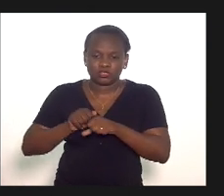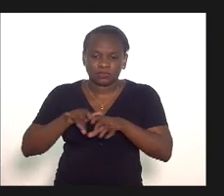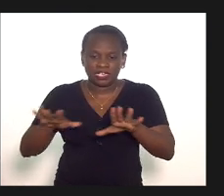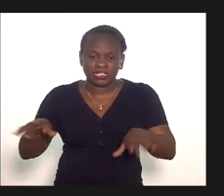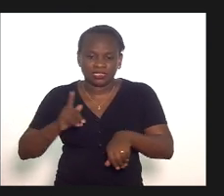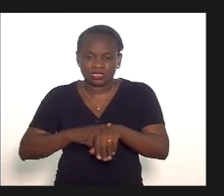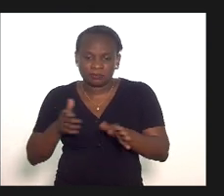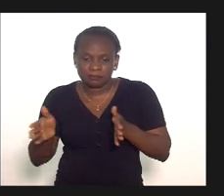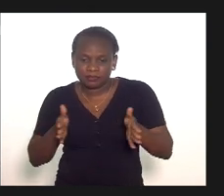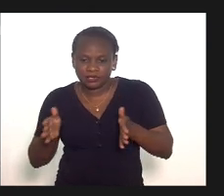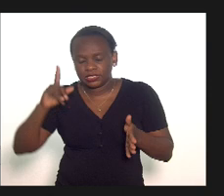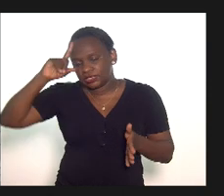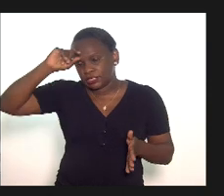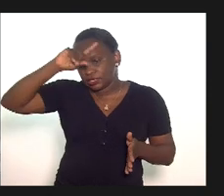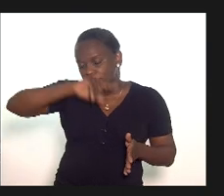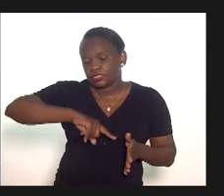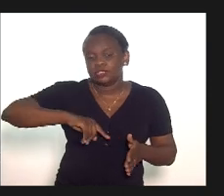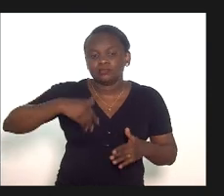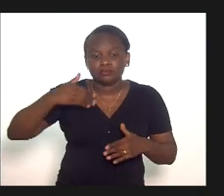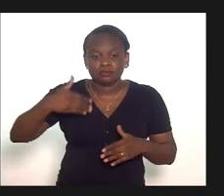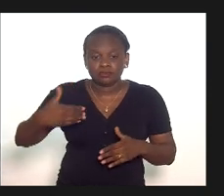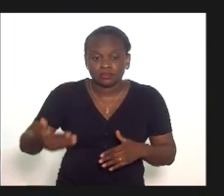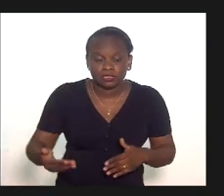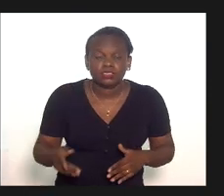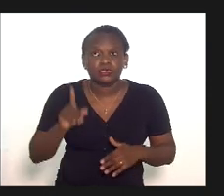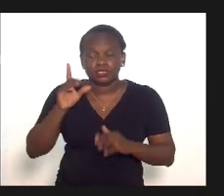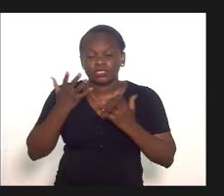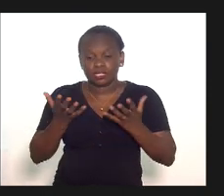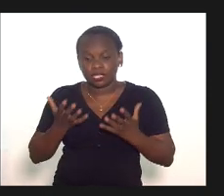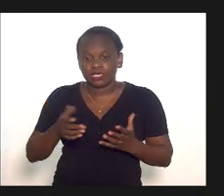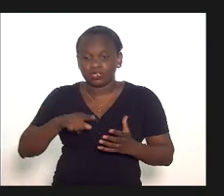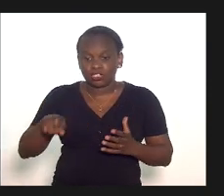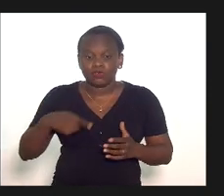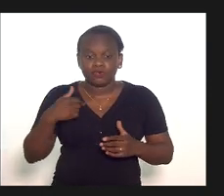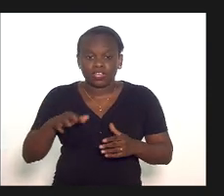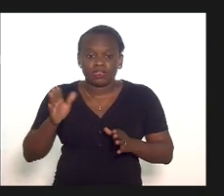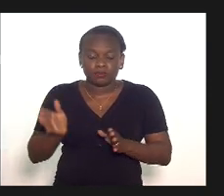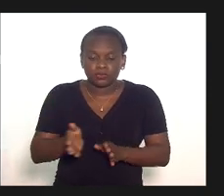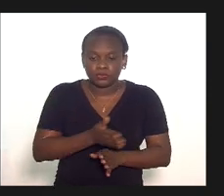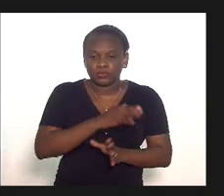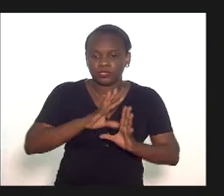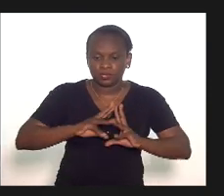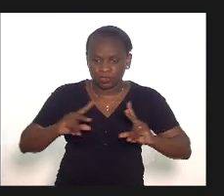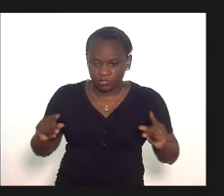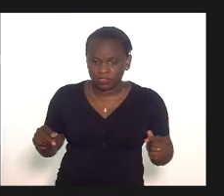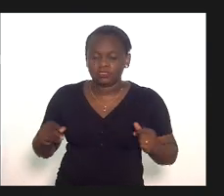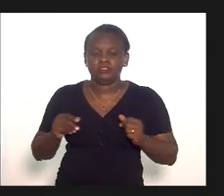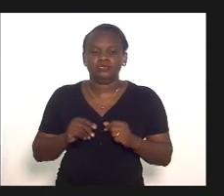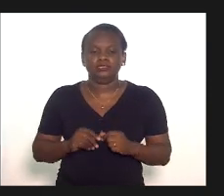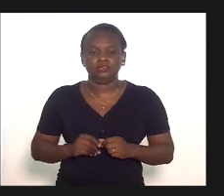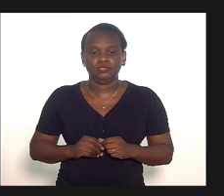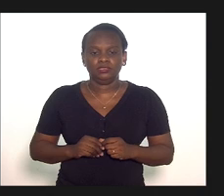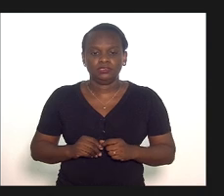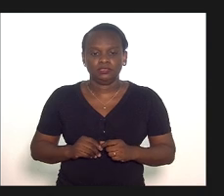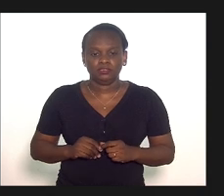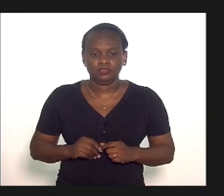muito difícil e que muito em breve se Deus quiser nós estaremos passando por essa fase